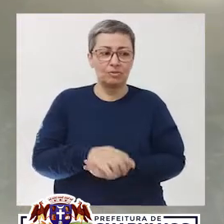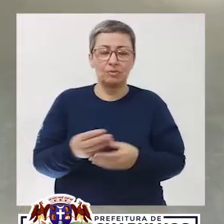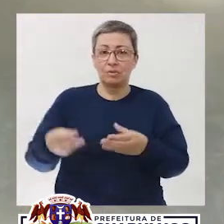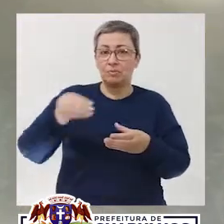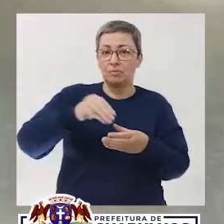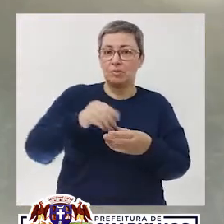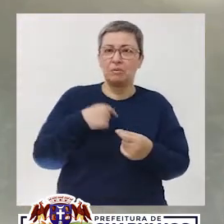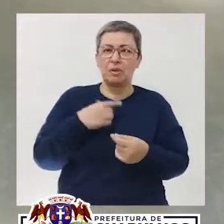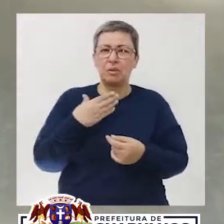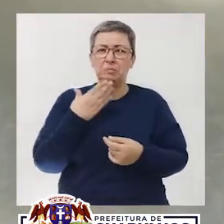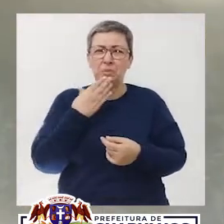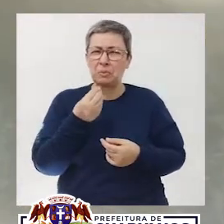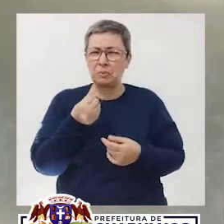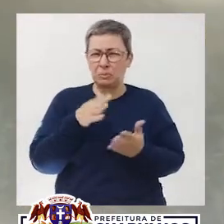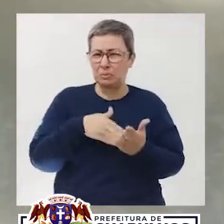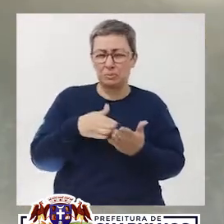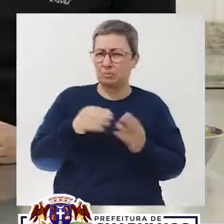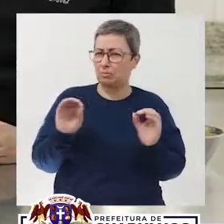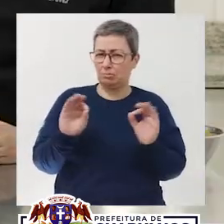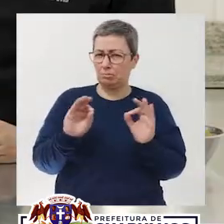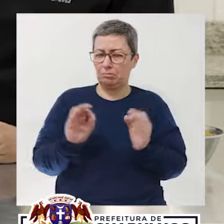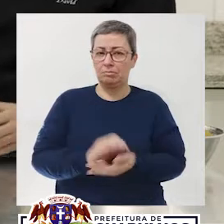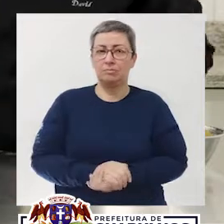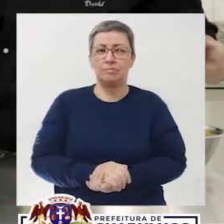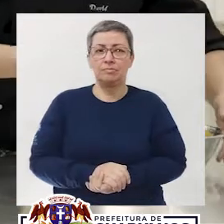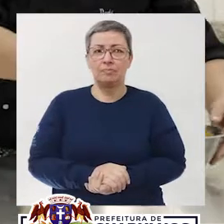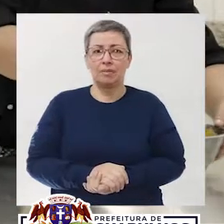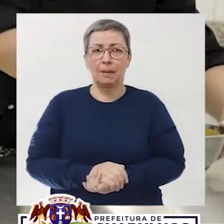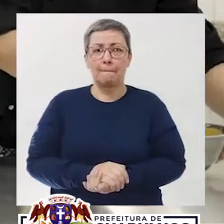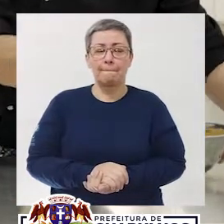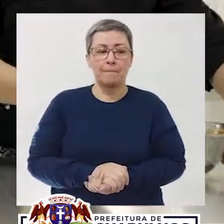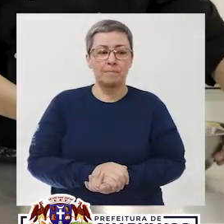Acrescenta as nozes também. Não fica aquele gosto de manteiga, né? Não, no caso, esse daqui não.